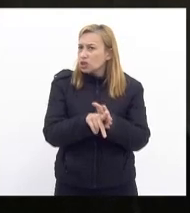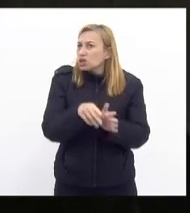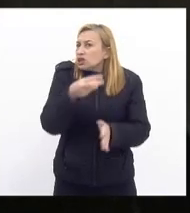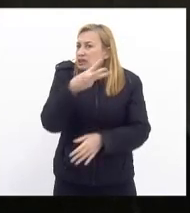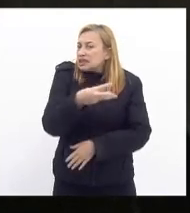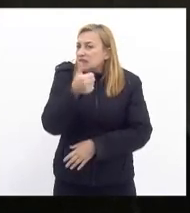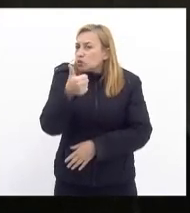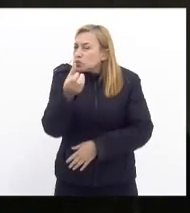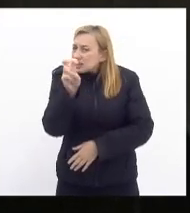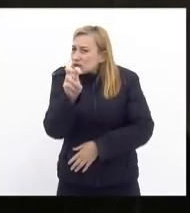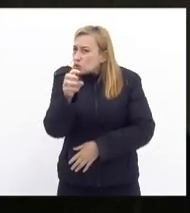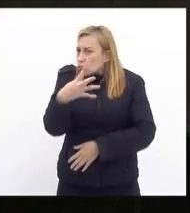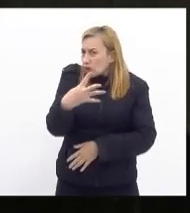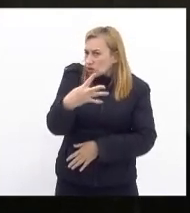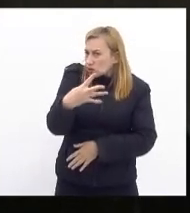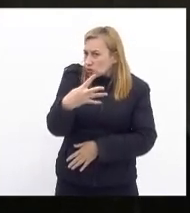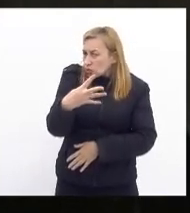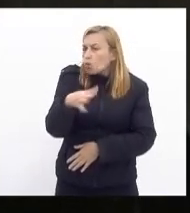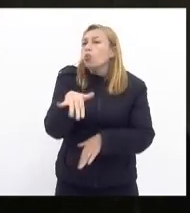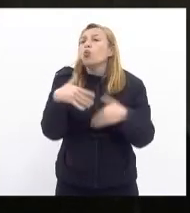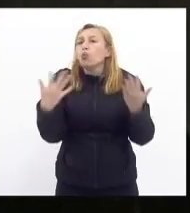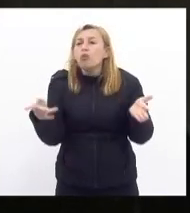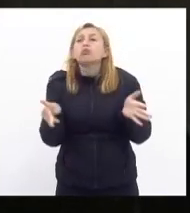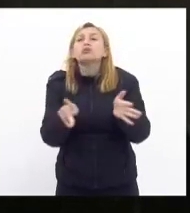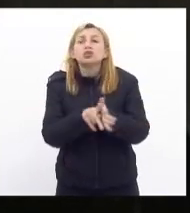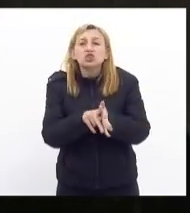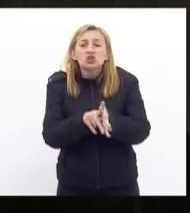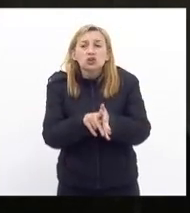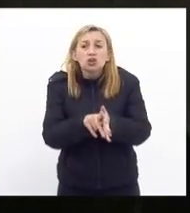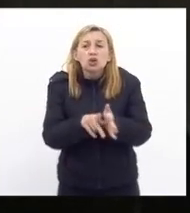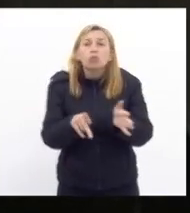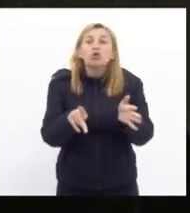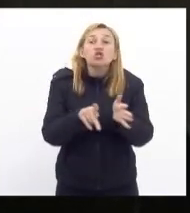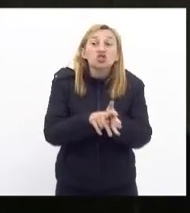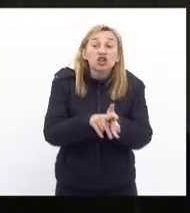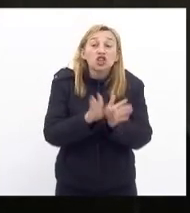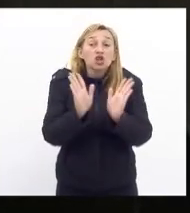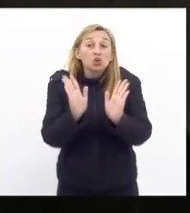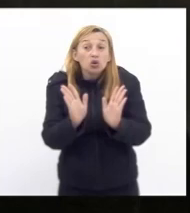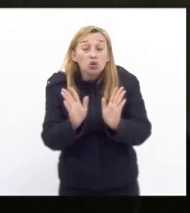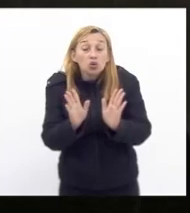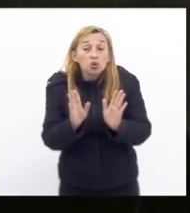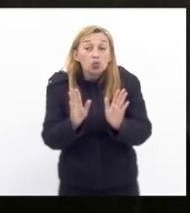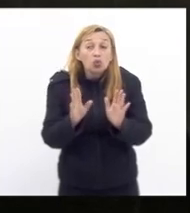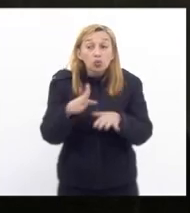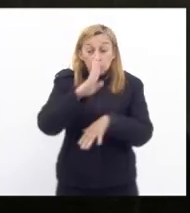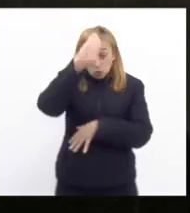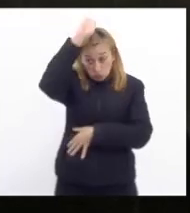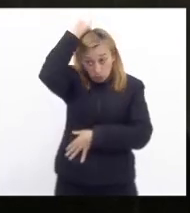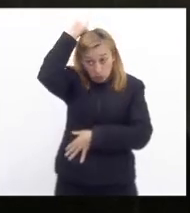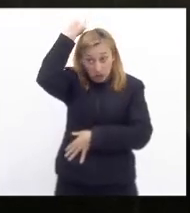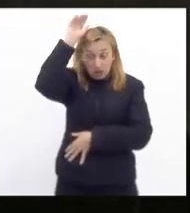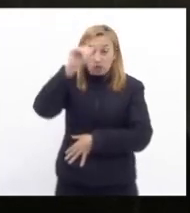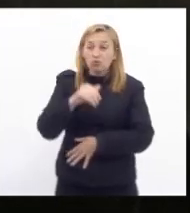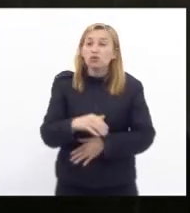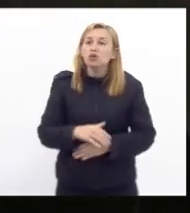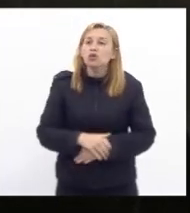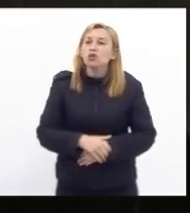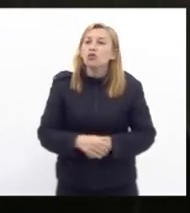3154 qual era o projeto? o projeto era para que os bombeiros regressassem